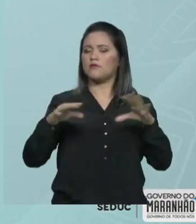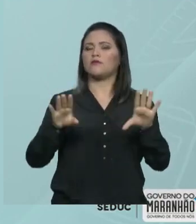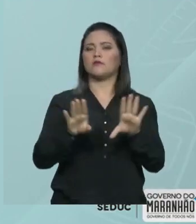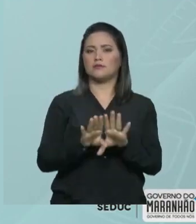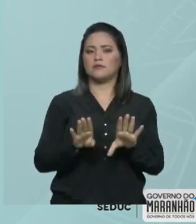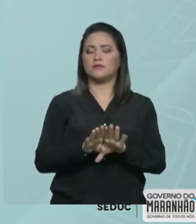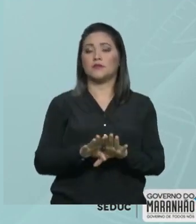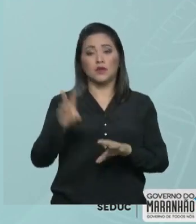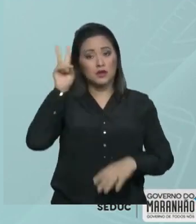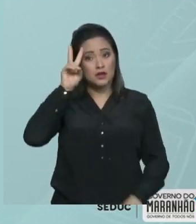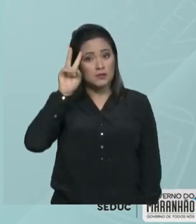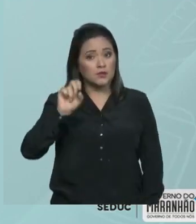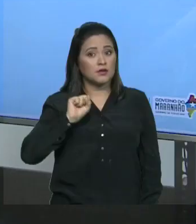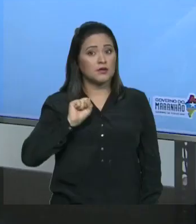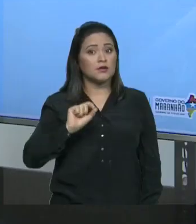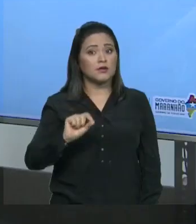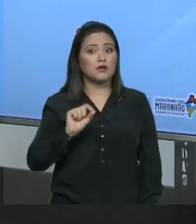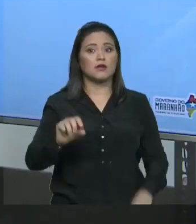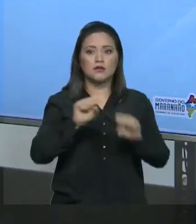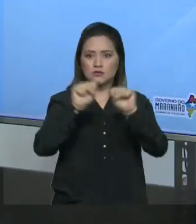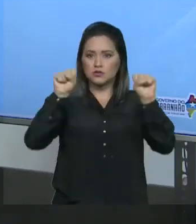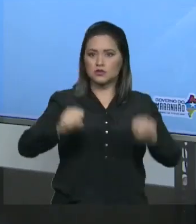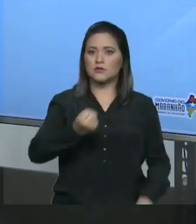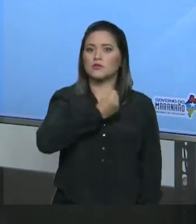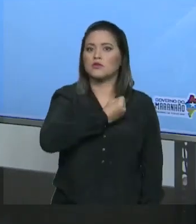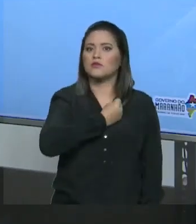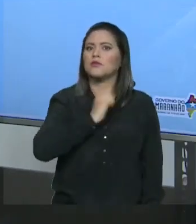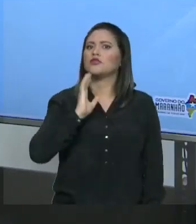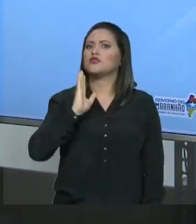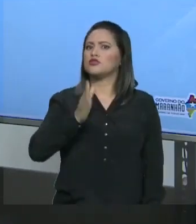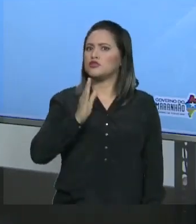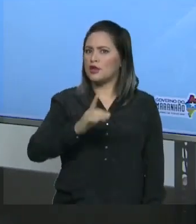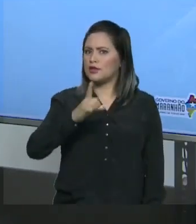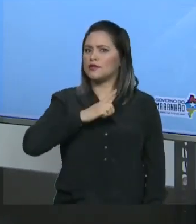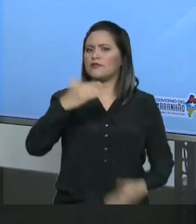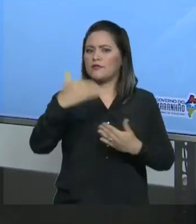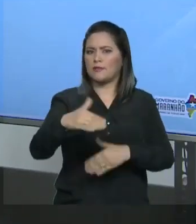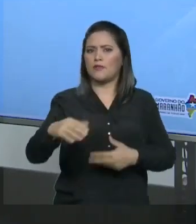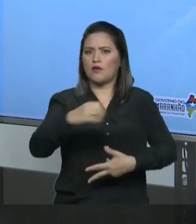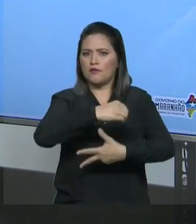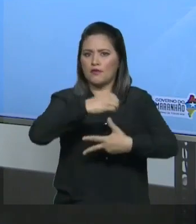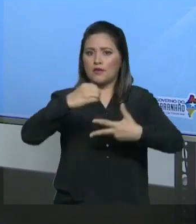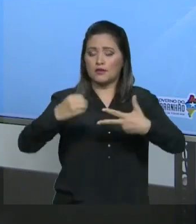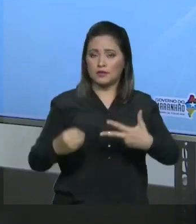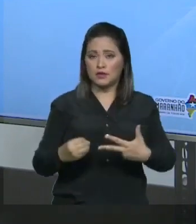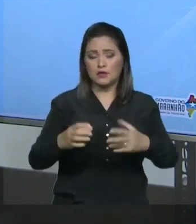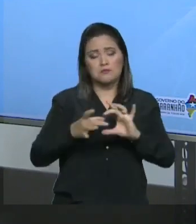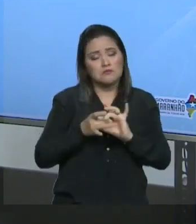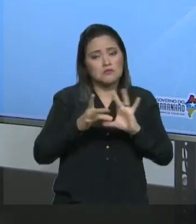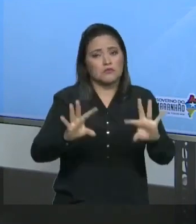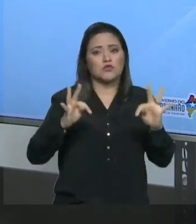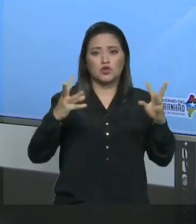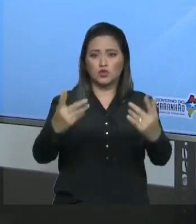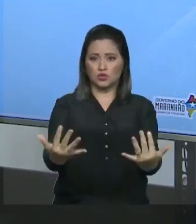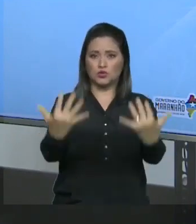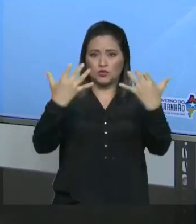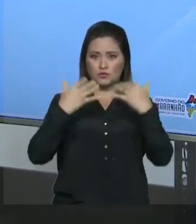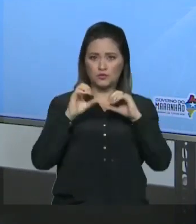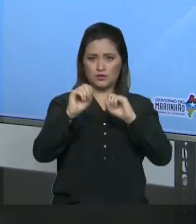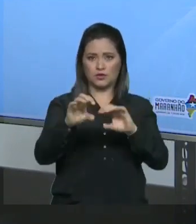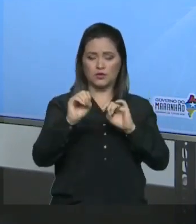numeração já caiu até no Enem, então serve aí para todo mundo essa aula. Os tópicos que nós vamos trabalhar.